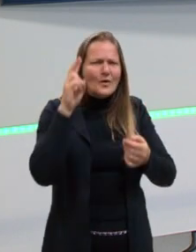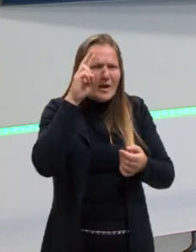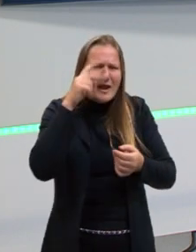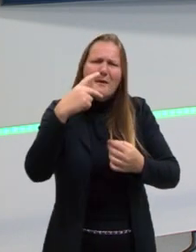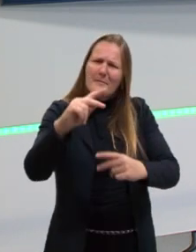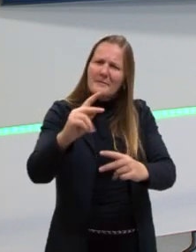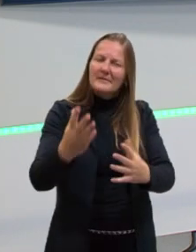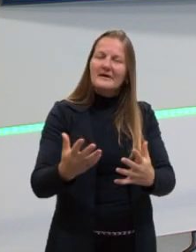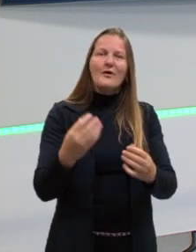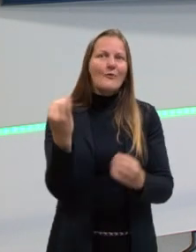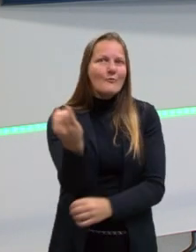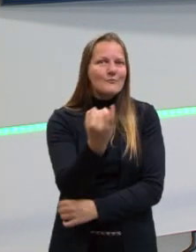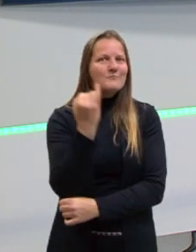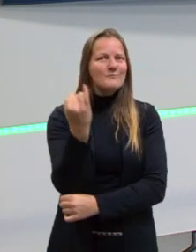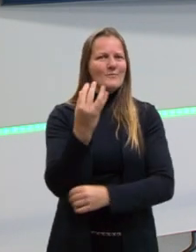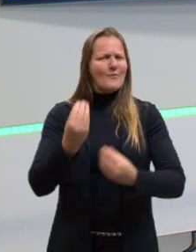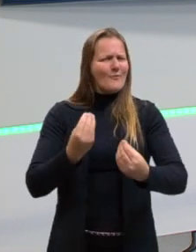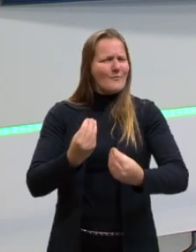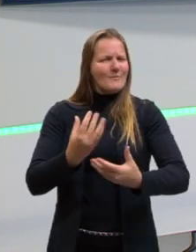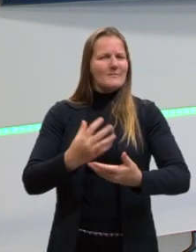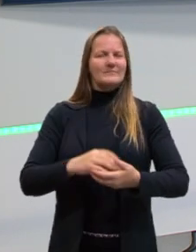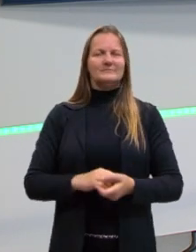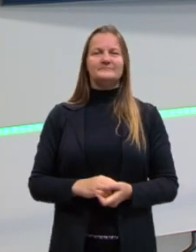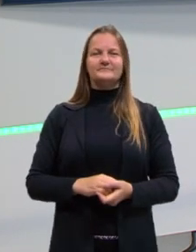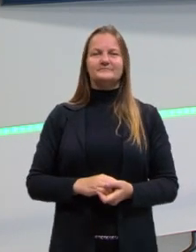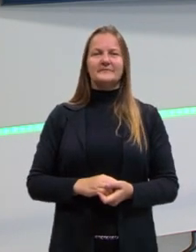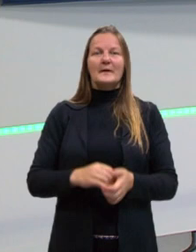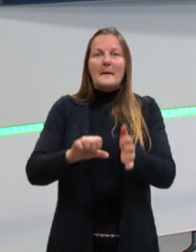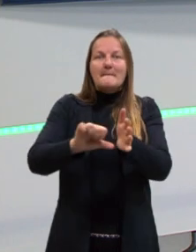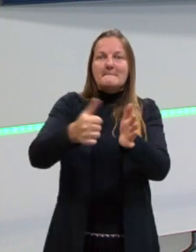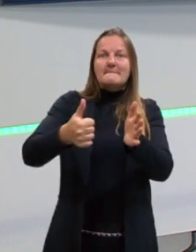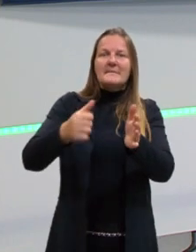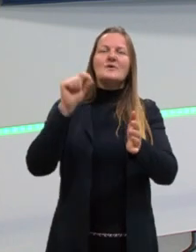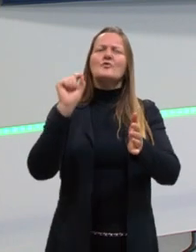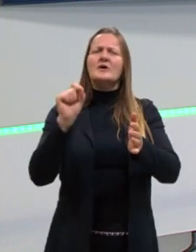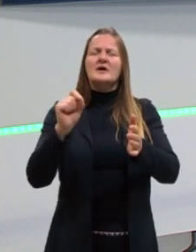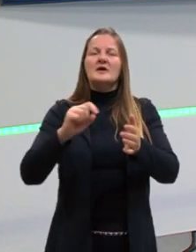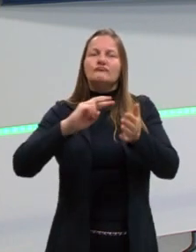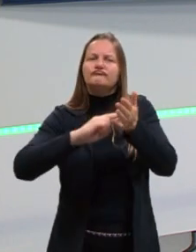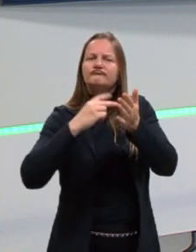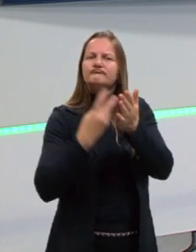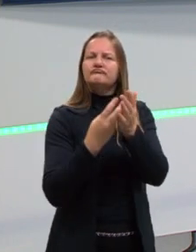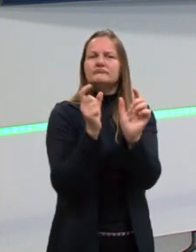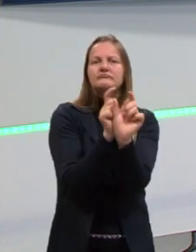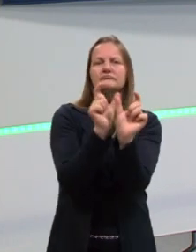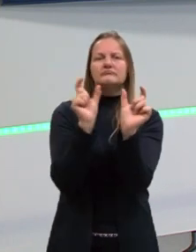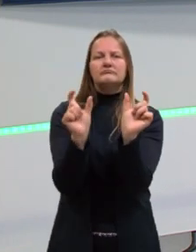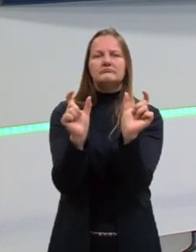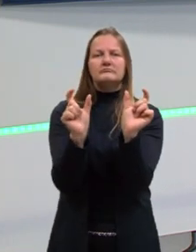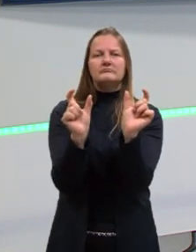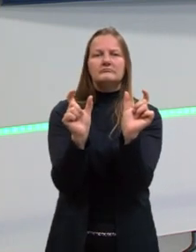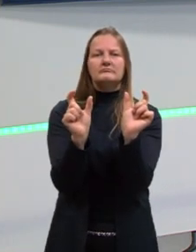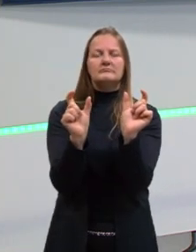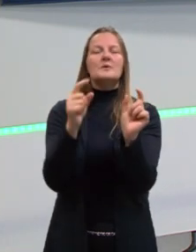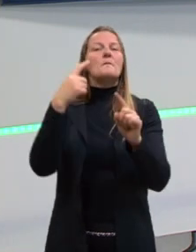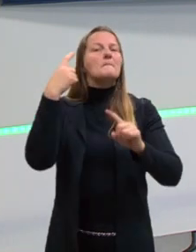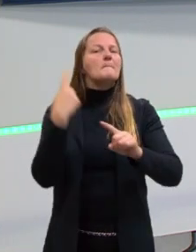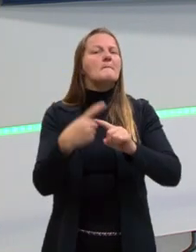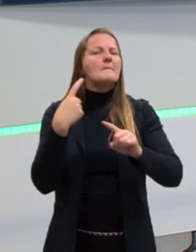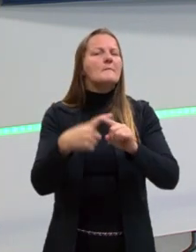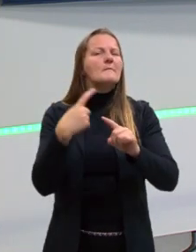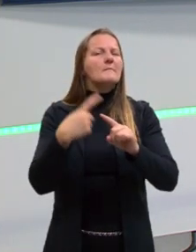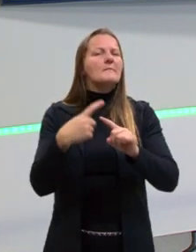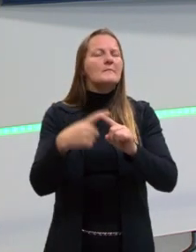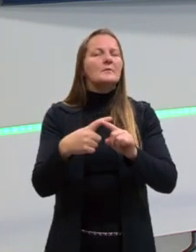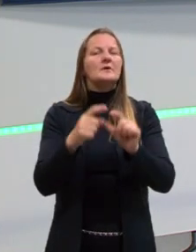disso, dessa importância de, primeiro, o que é o sinônimo, por que eu